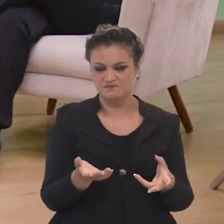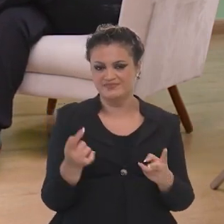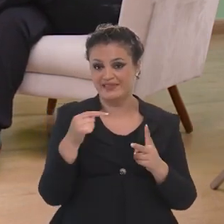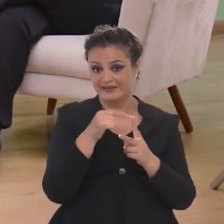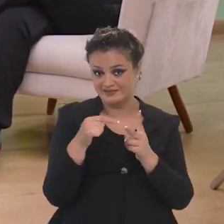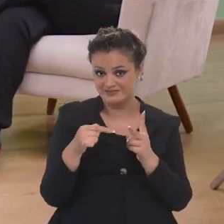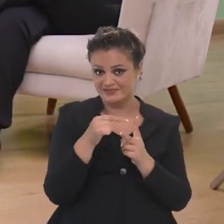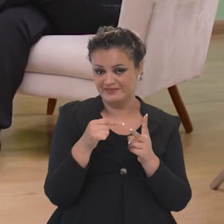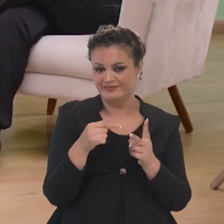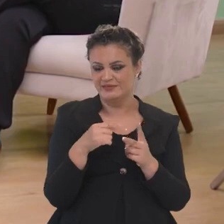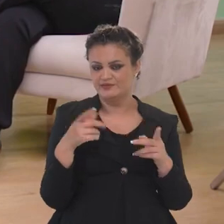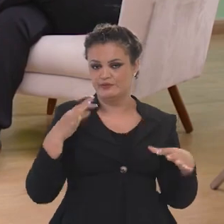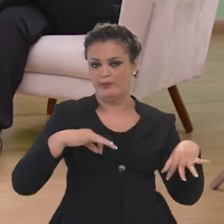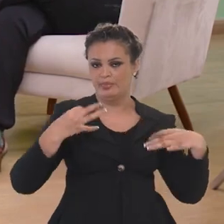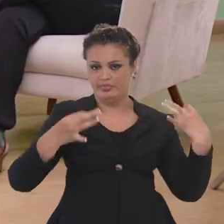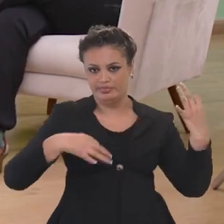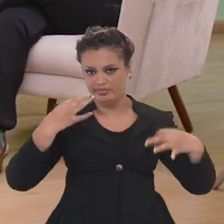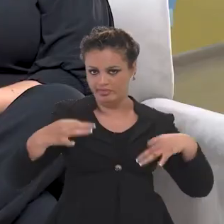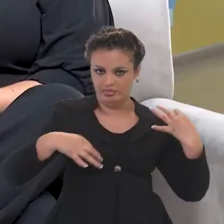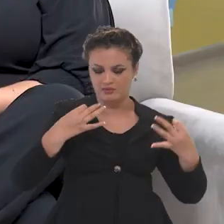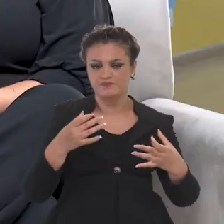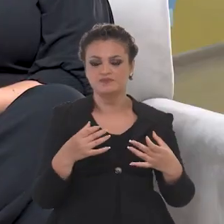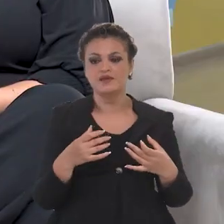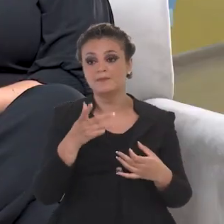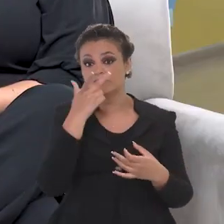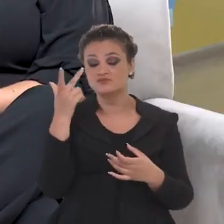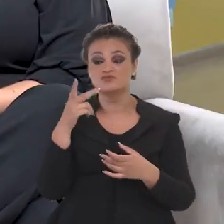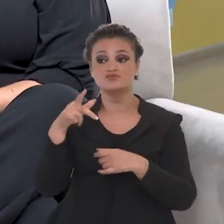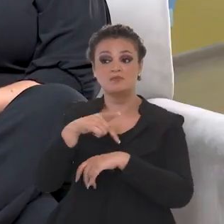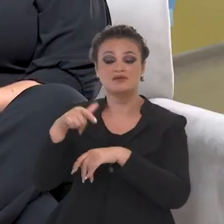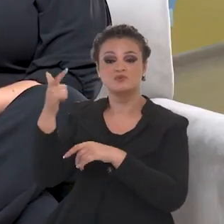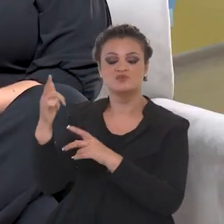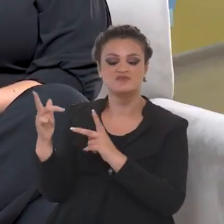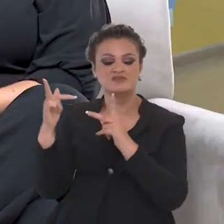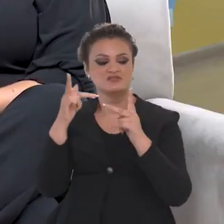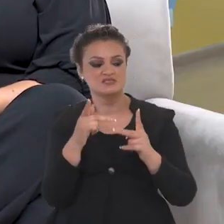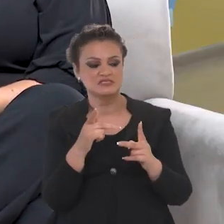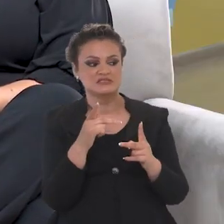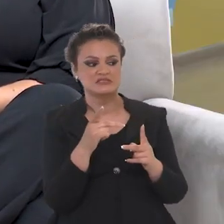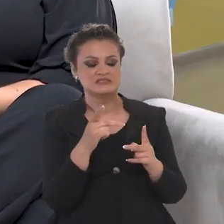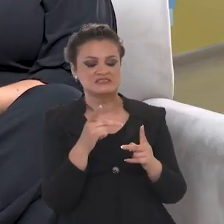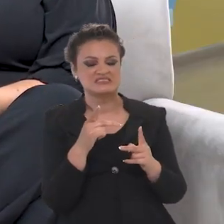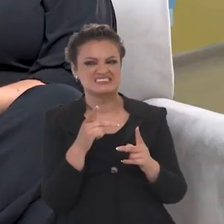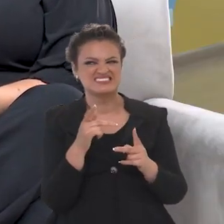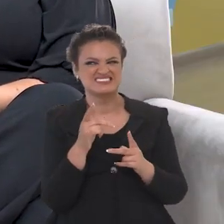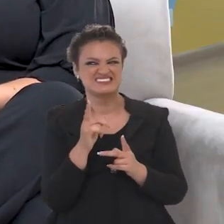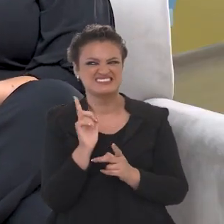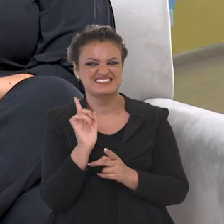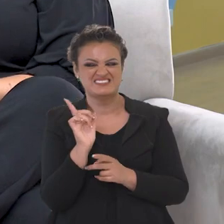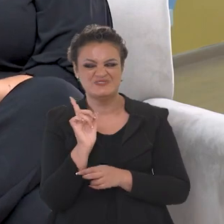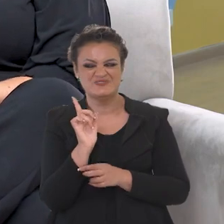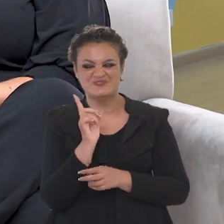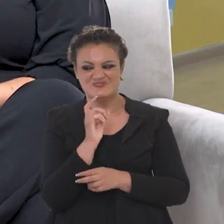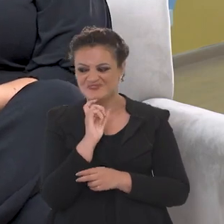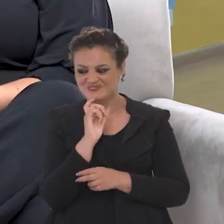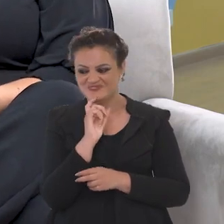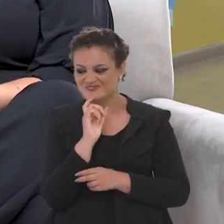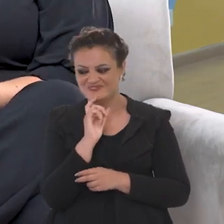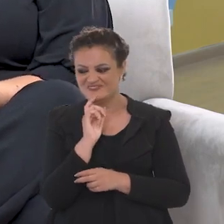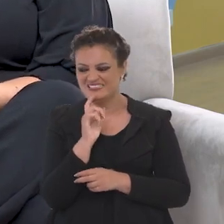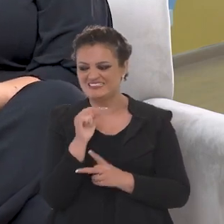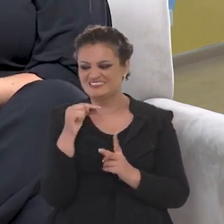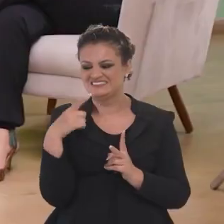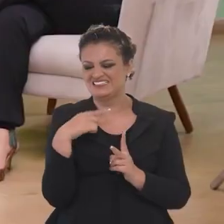mulheres, né? Ter essa coisa erotizada. Muitos turistas acabam tendo um pouco de receio de vir para o nosso país